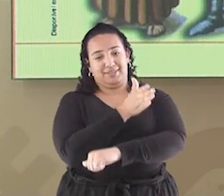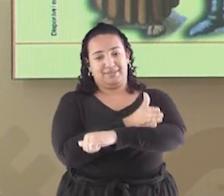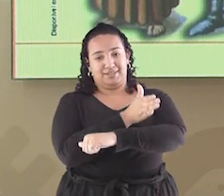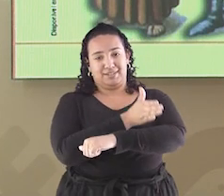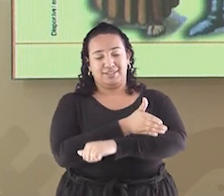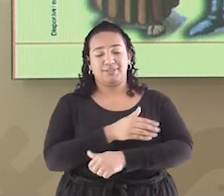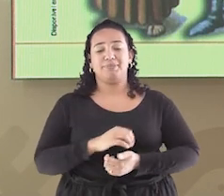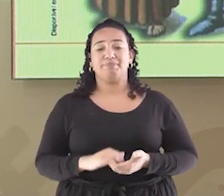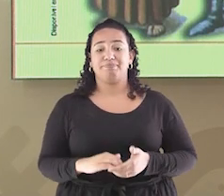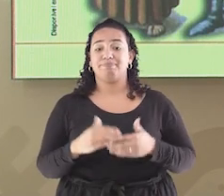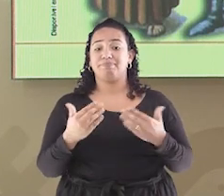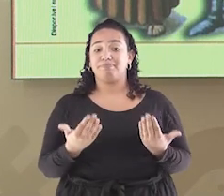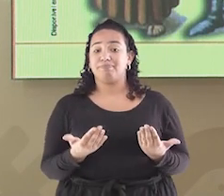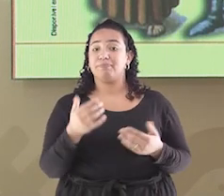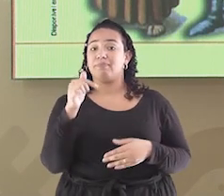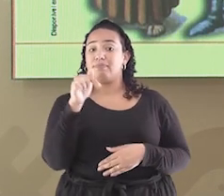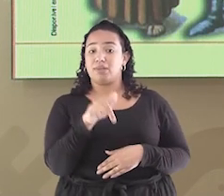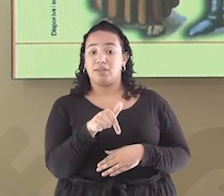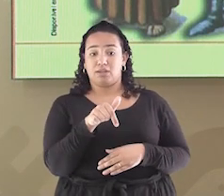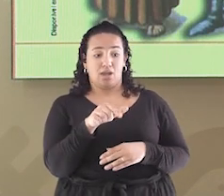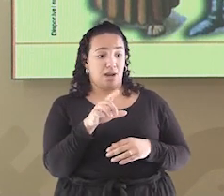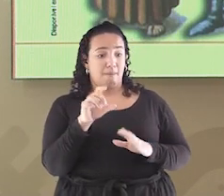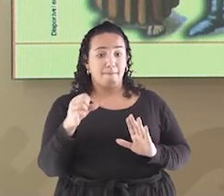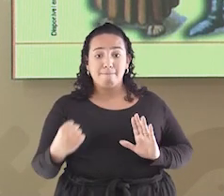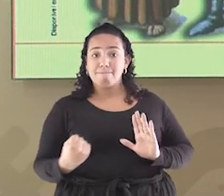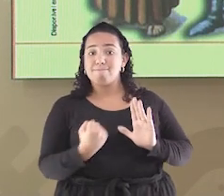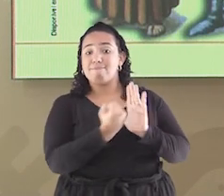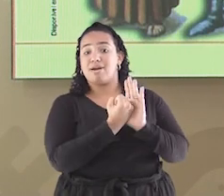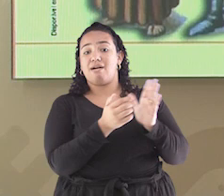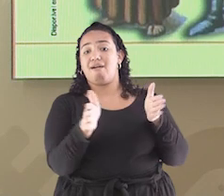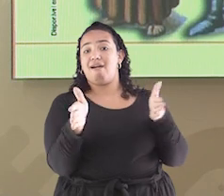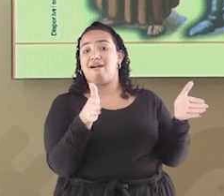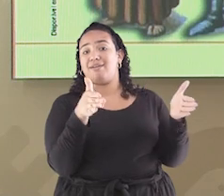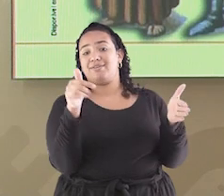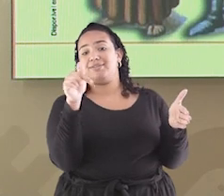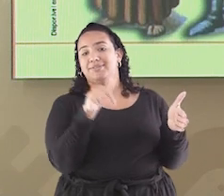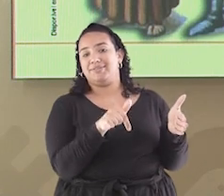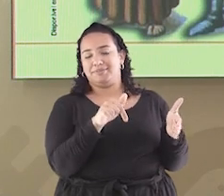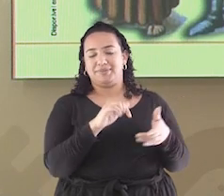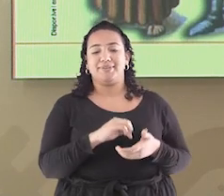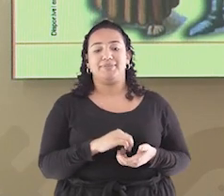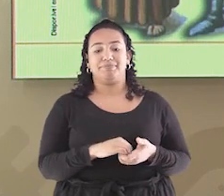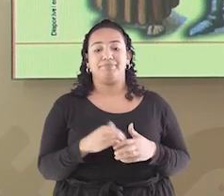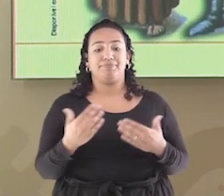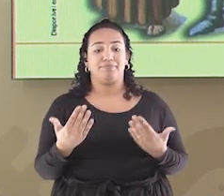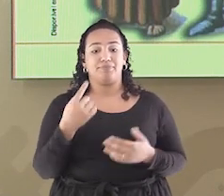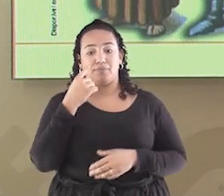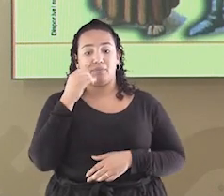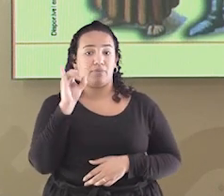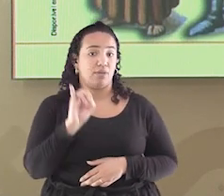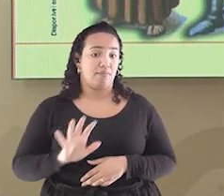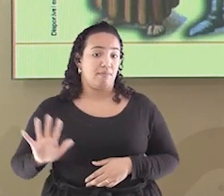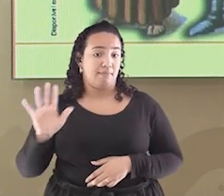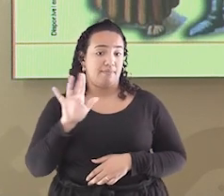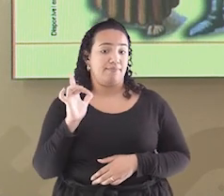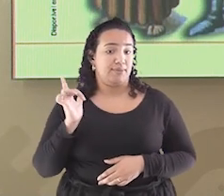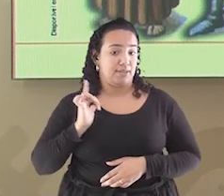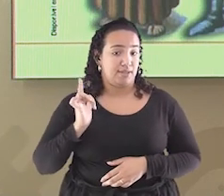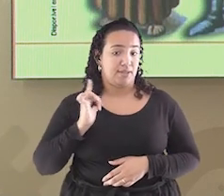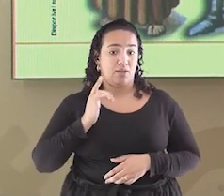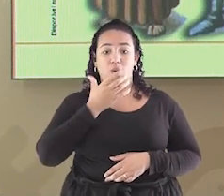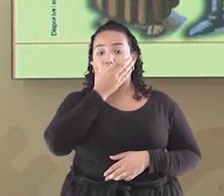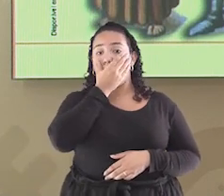era um marco da época e dessa organização social. Então, aqui, o que nós podemos ver? O rei,